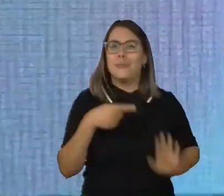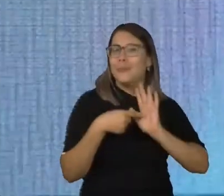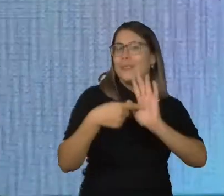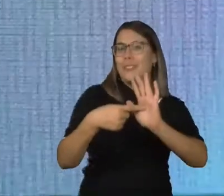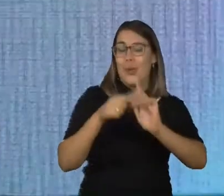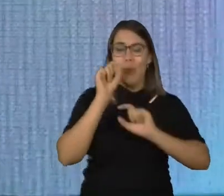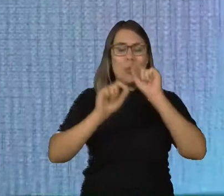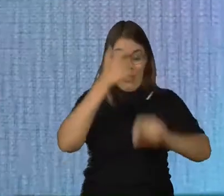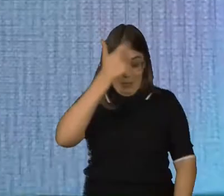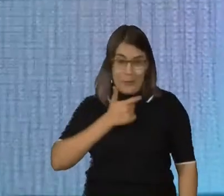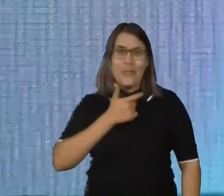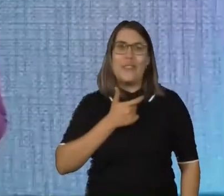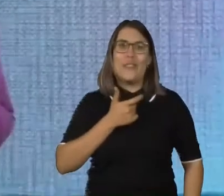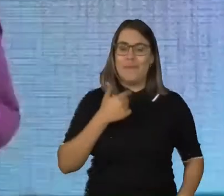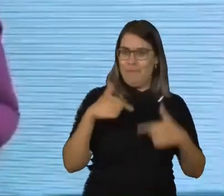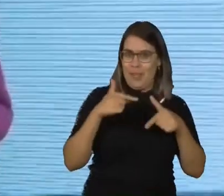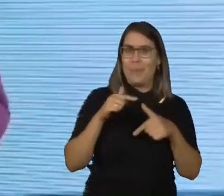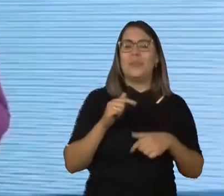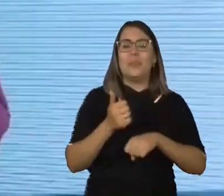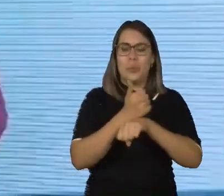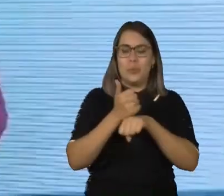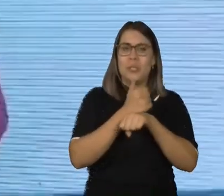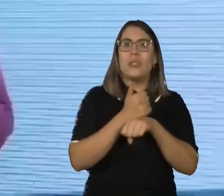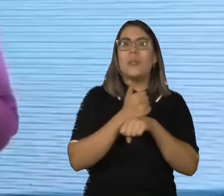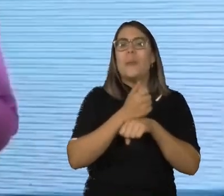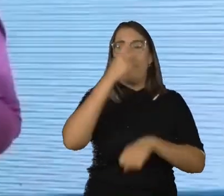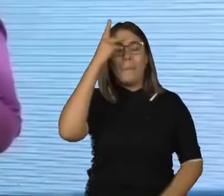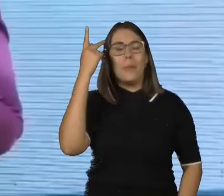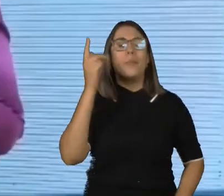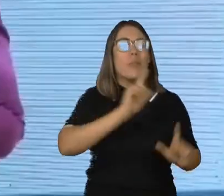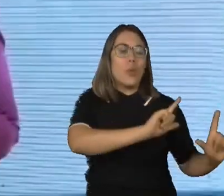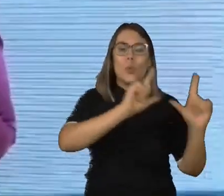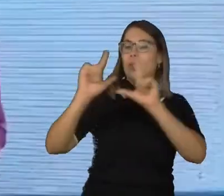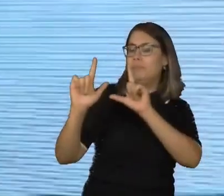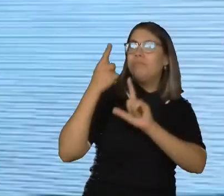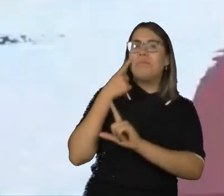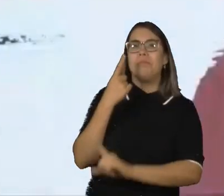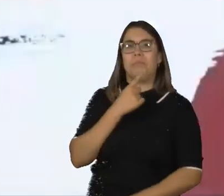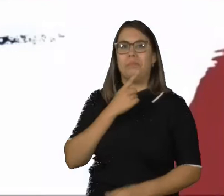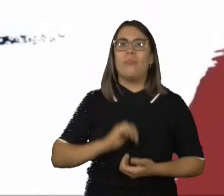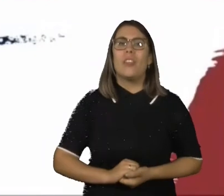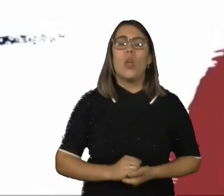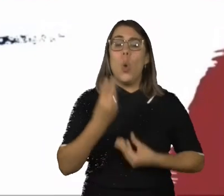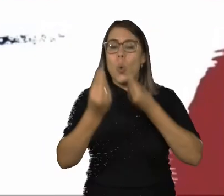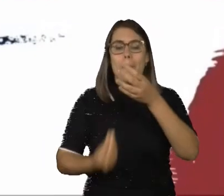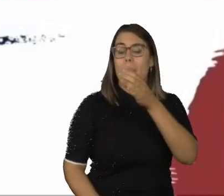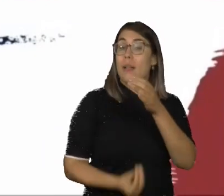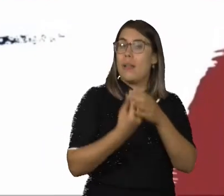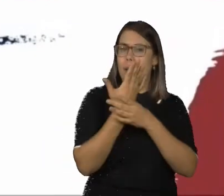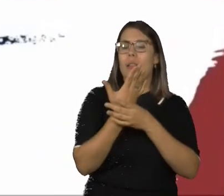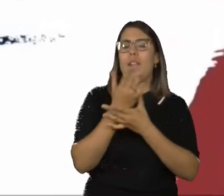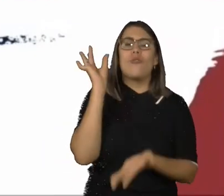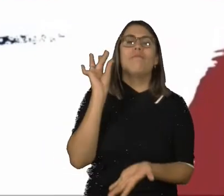pouquinho do que eu faço, para que a gente possa fazer a nossa técnica. Então, pedi para o pessoal passar o nosso primeiro slide. Crie sua realidade ao nosso tema,